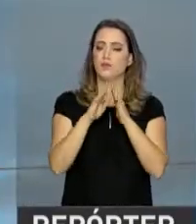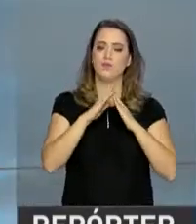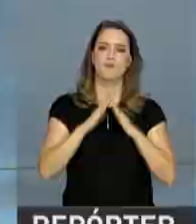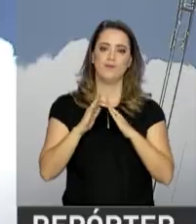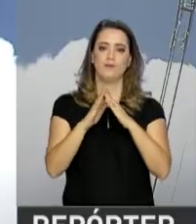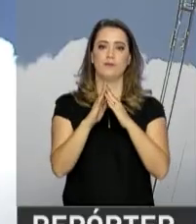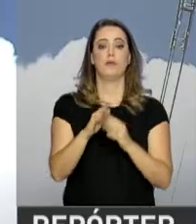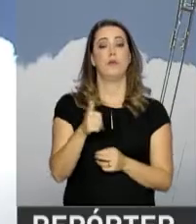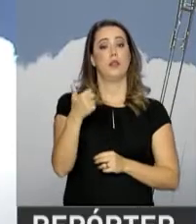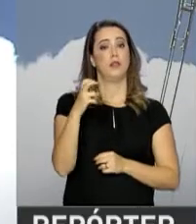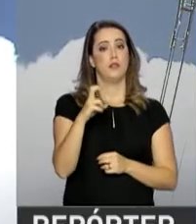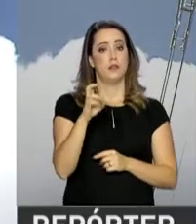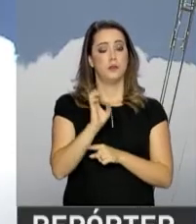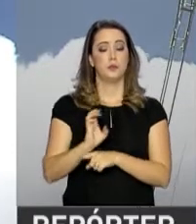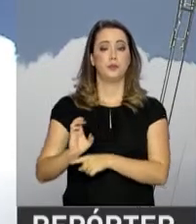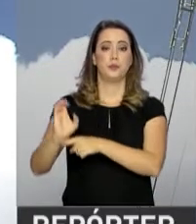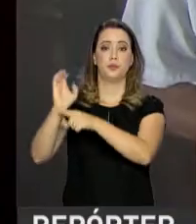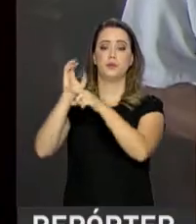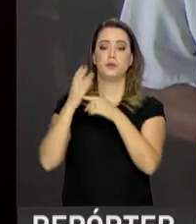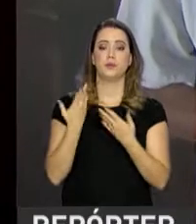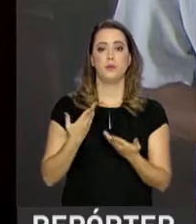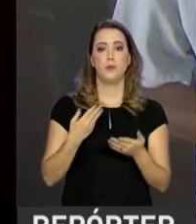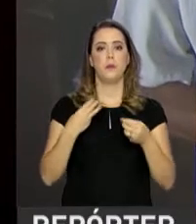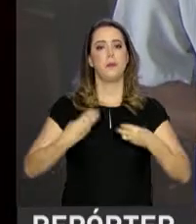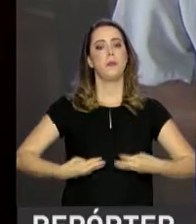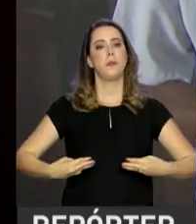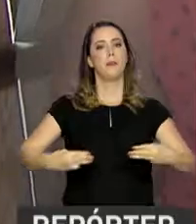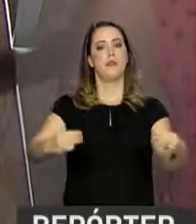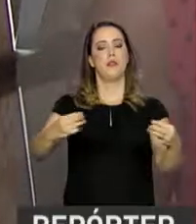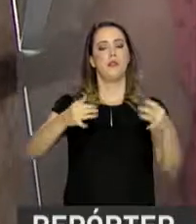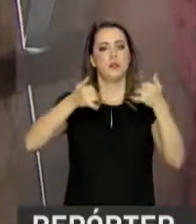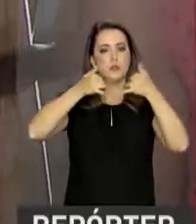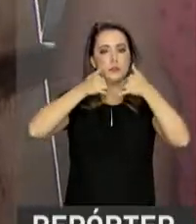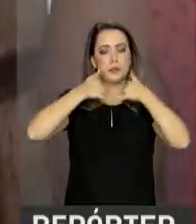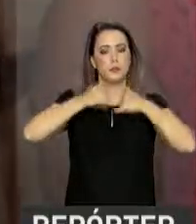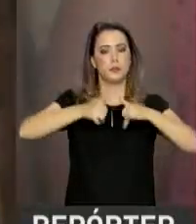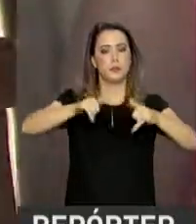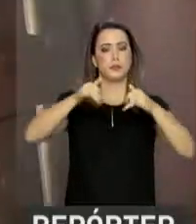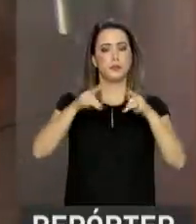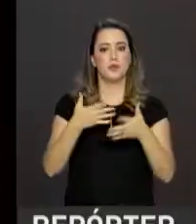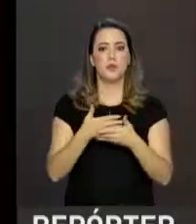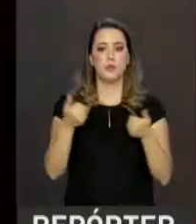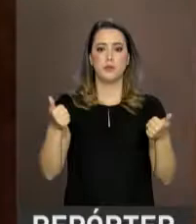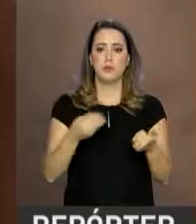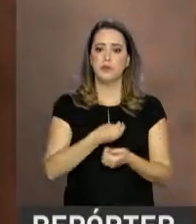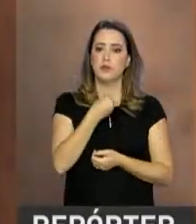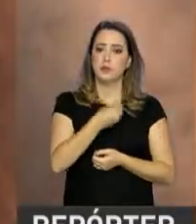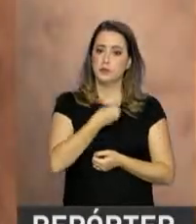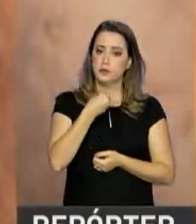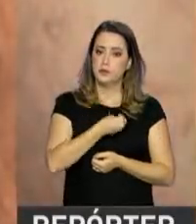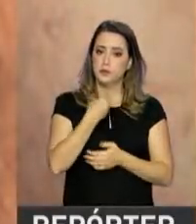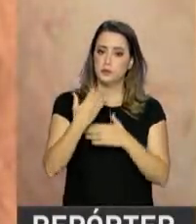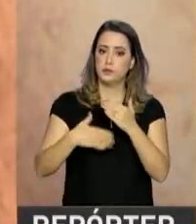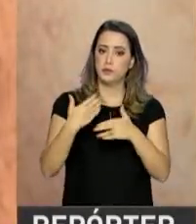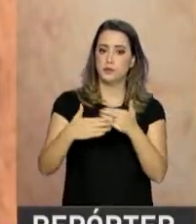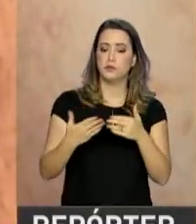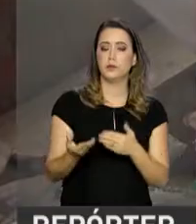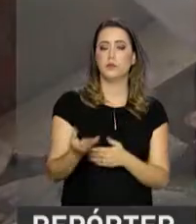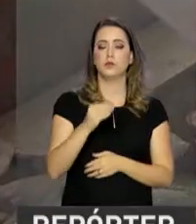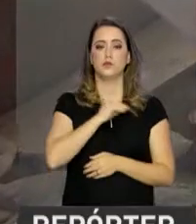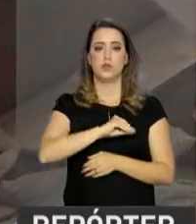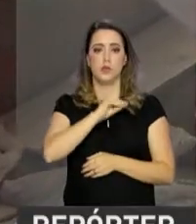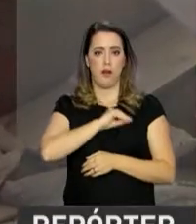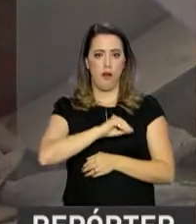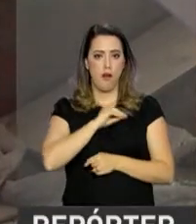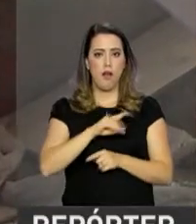estados. Uma pesquisa feita pelo Ministério de Minas e Energia apontou melhora na qualidade de vida, aumento de renda